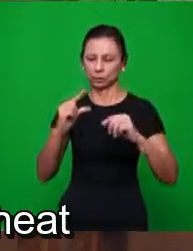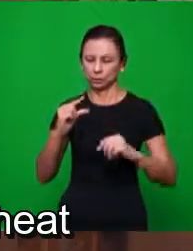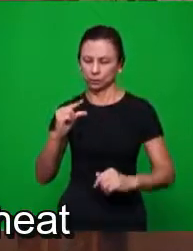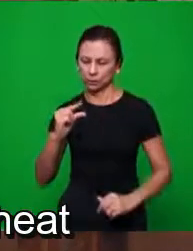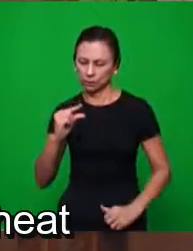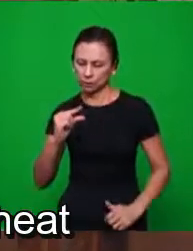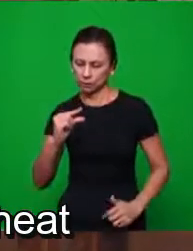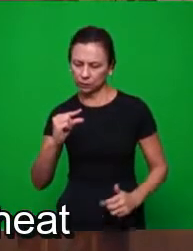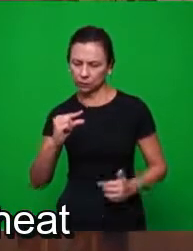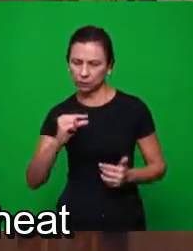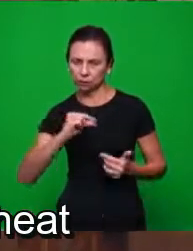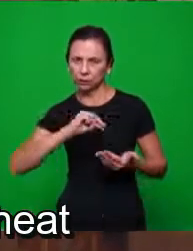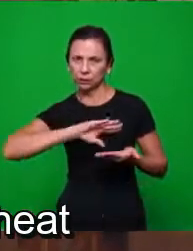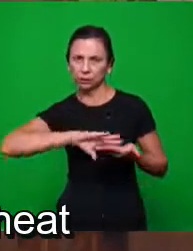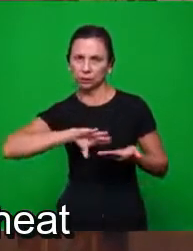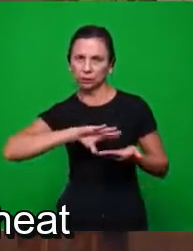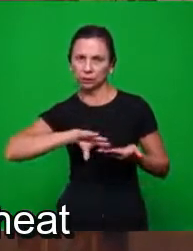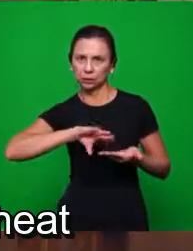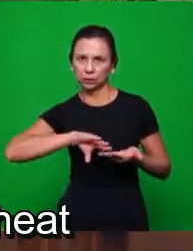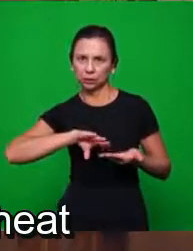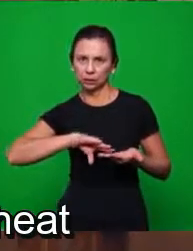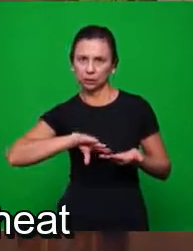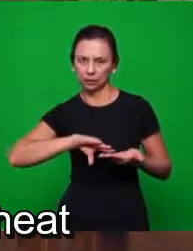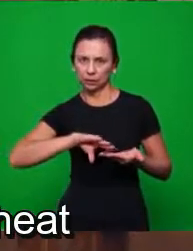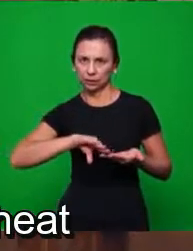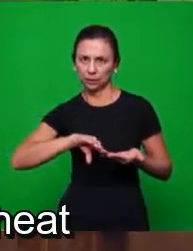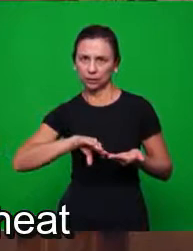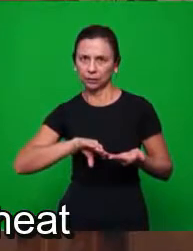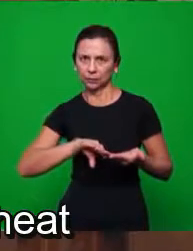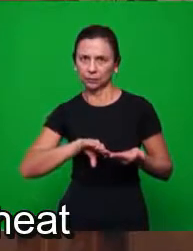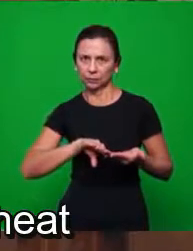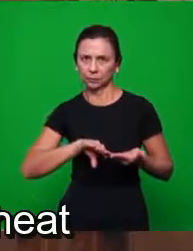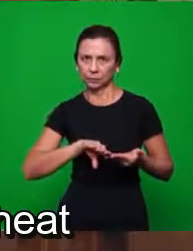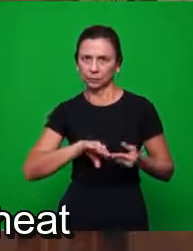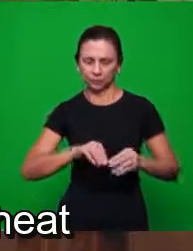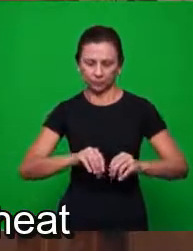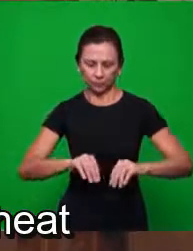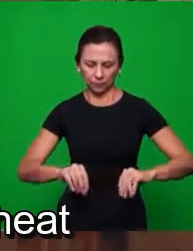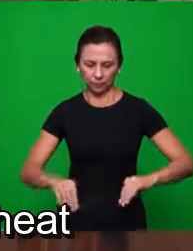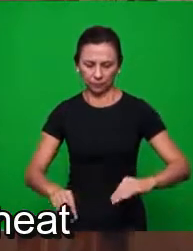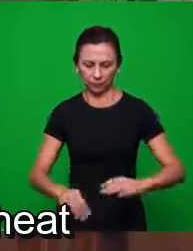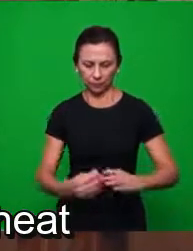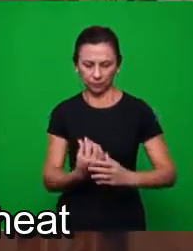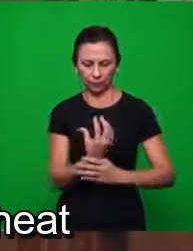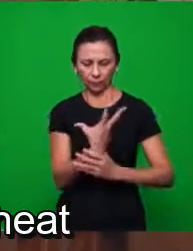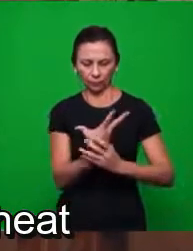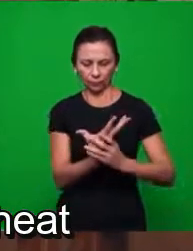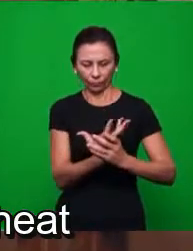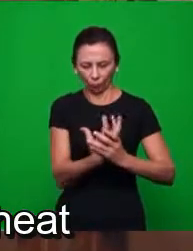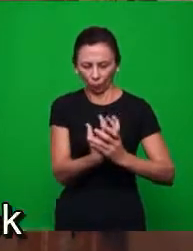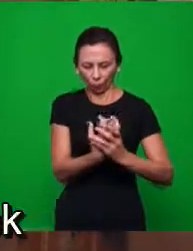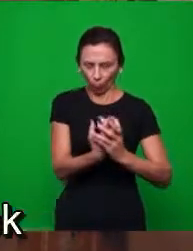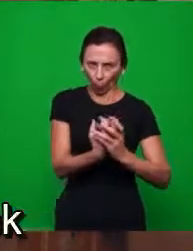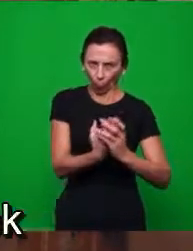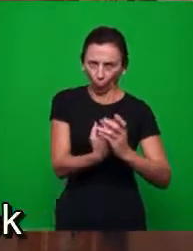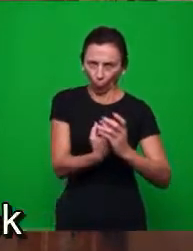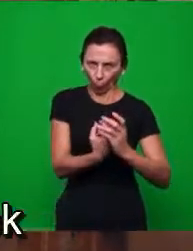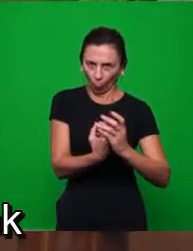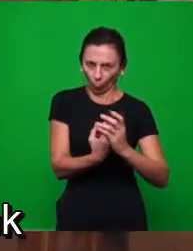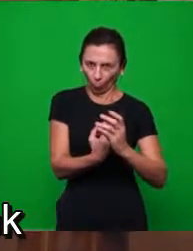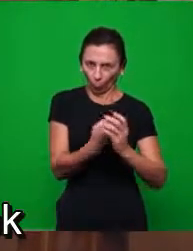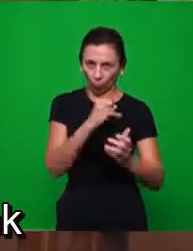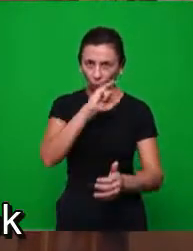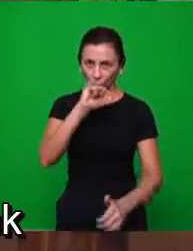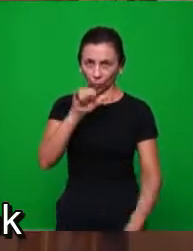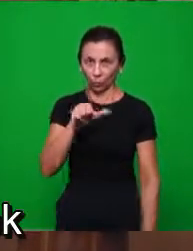elementos da terra, suga, ele abafa o trigo e o pior